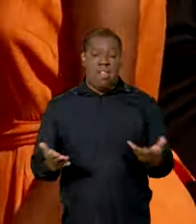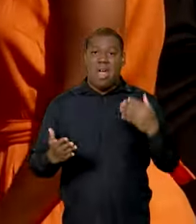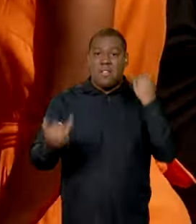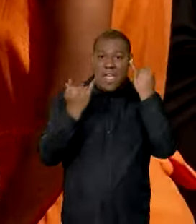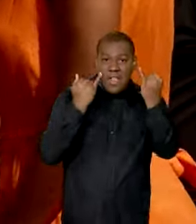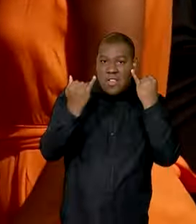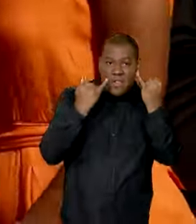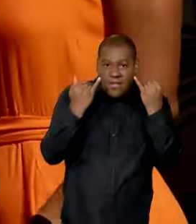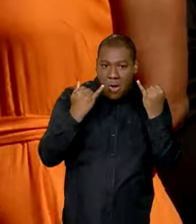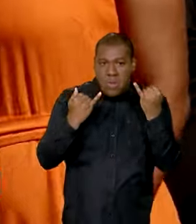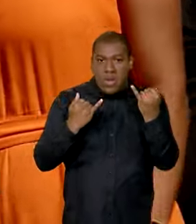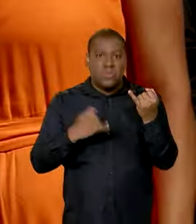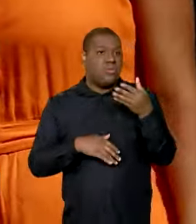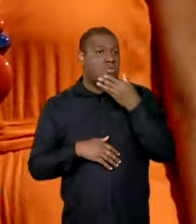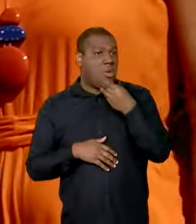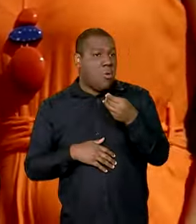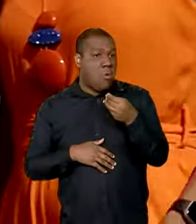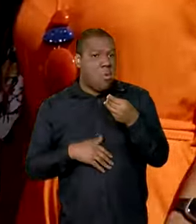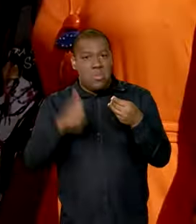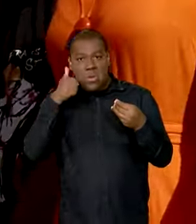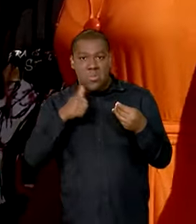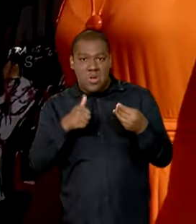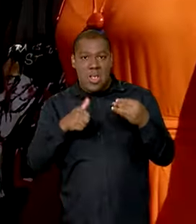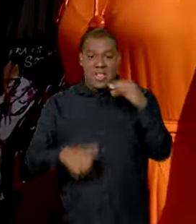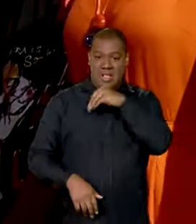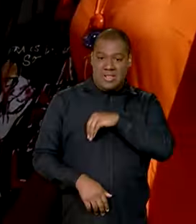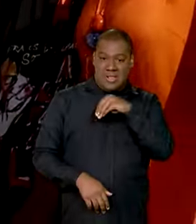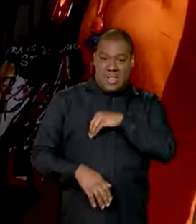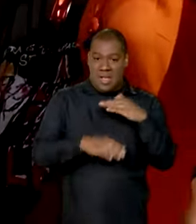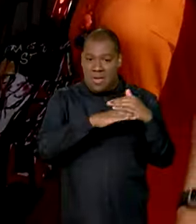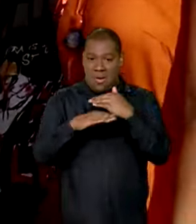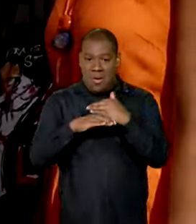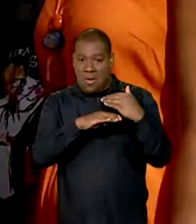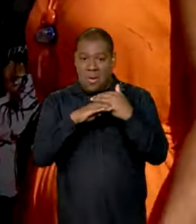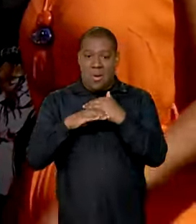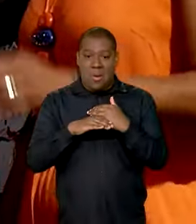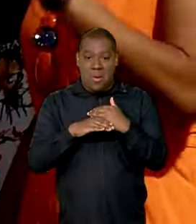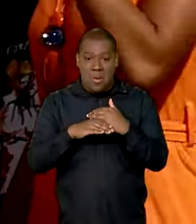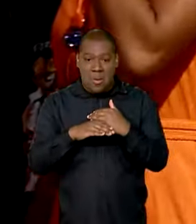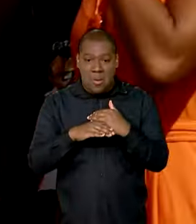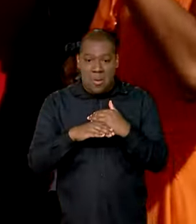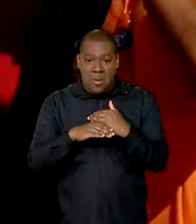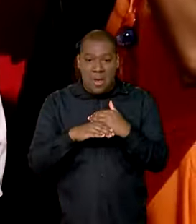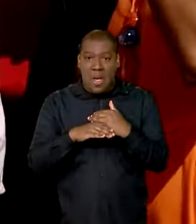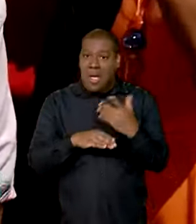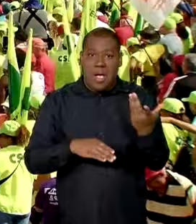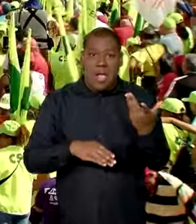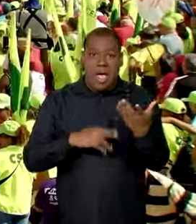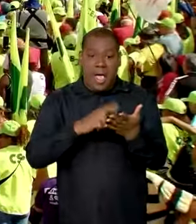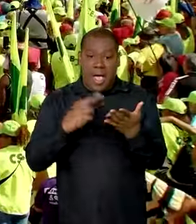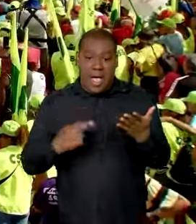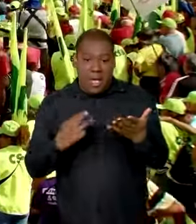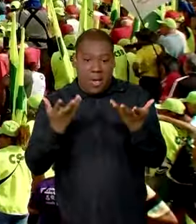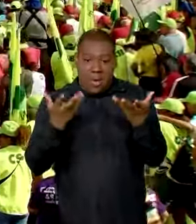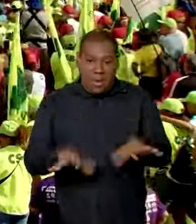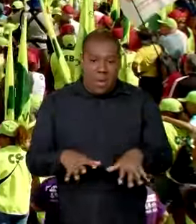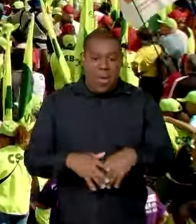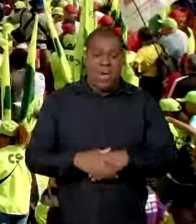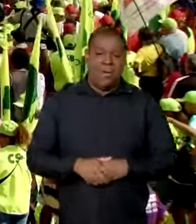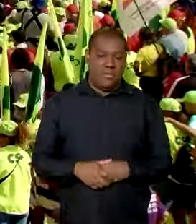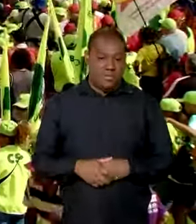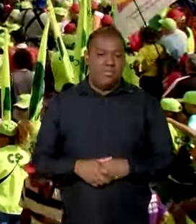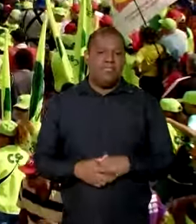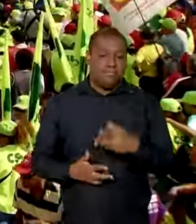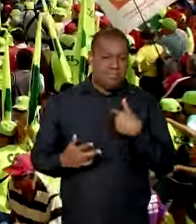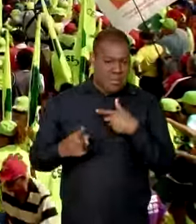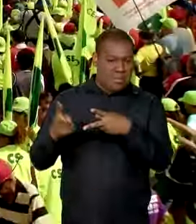informações. É legal que me, se está escondendo porque deve ter alguma coisa errada, né? O ministro Luiz Marinho